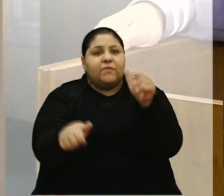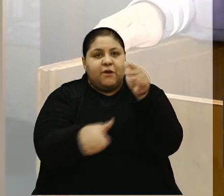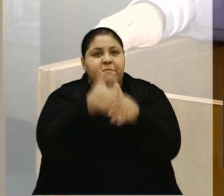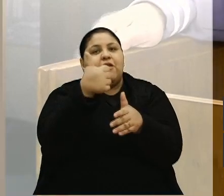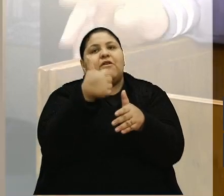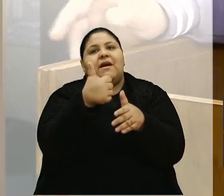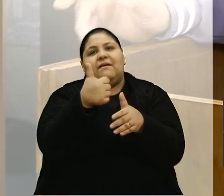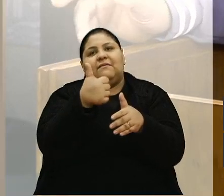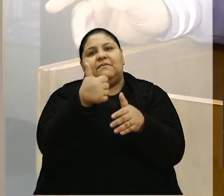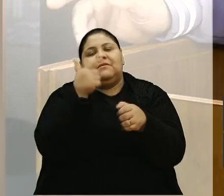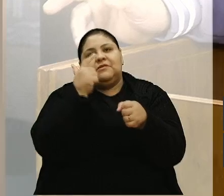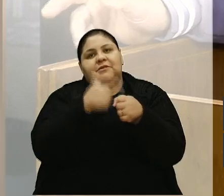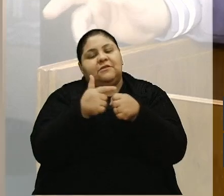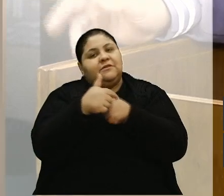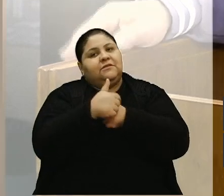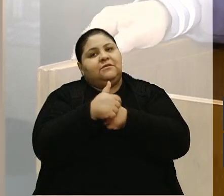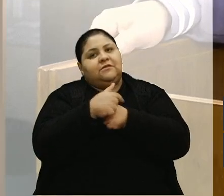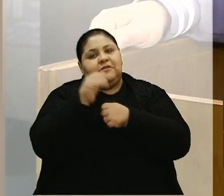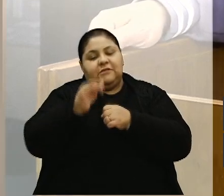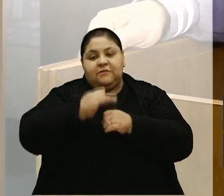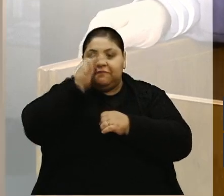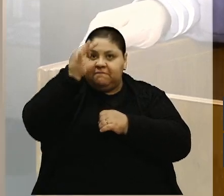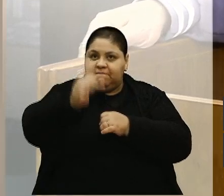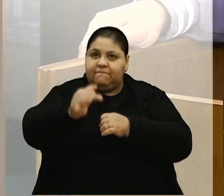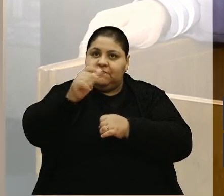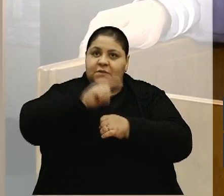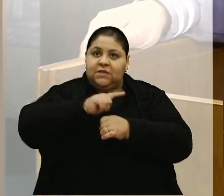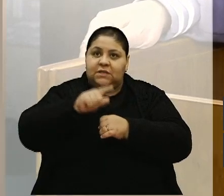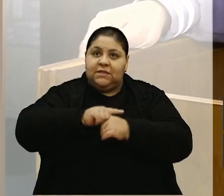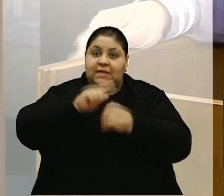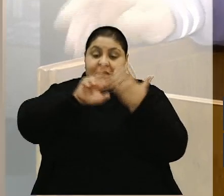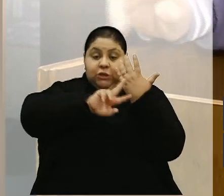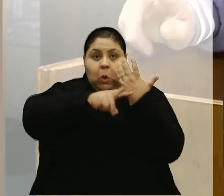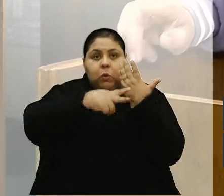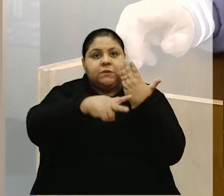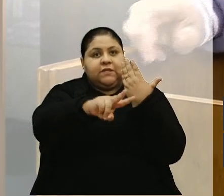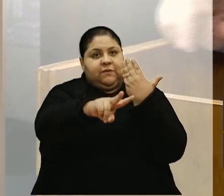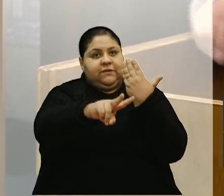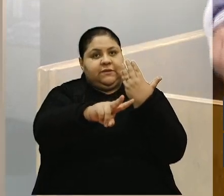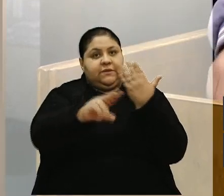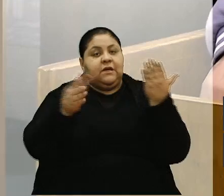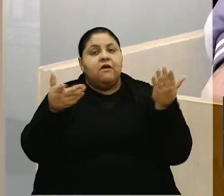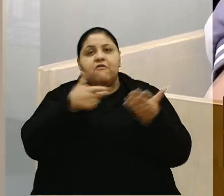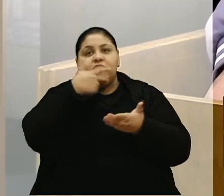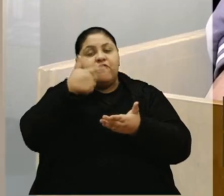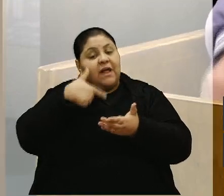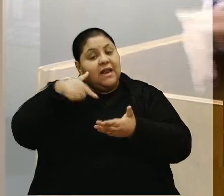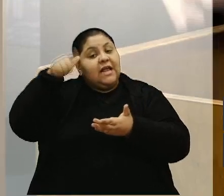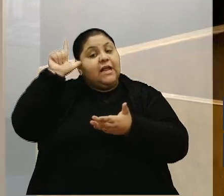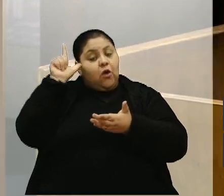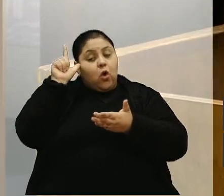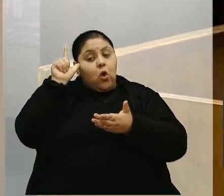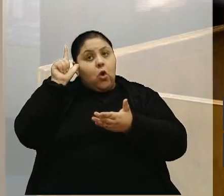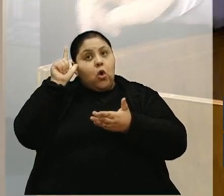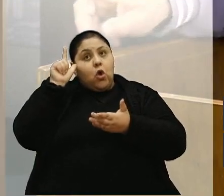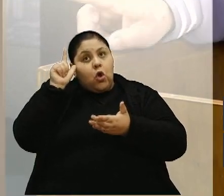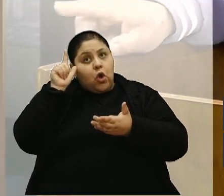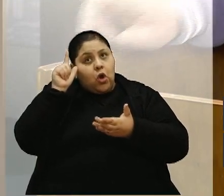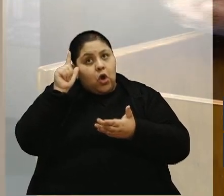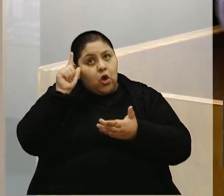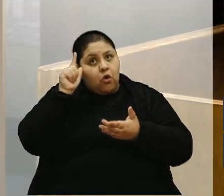cidade. Logo, logo ali na frente vai ter as consequências. Já falei ontem, vou ver de novo, os verdes